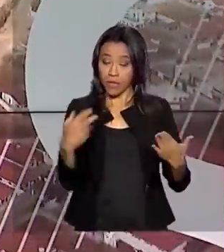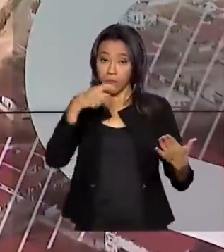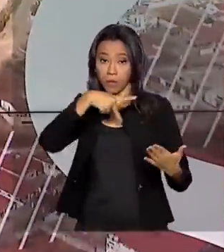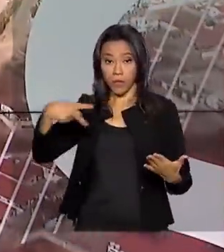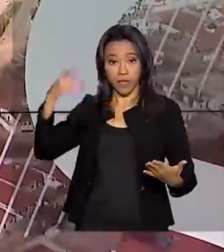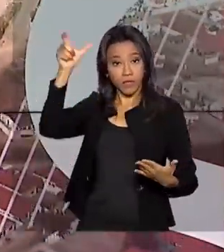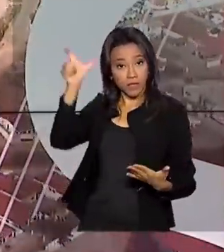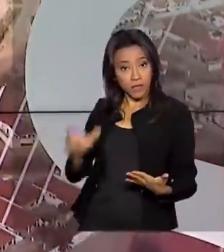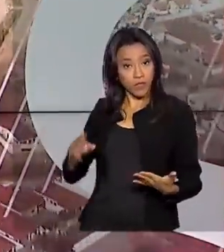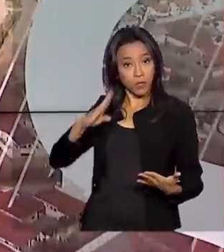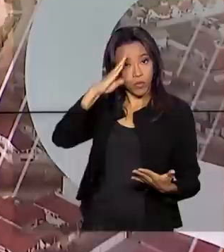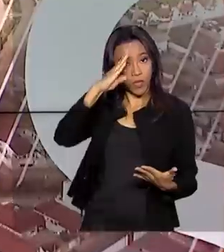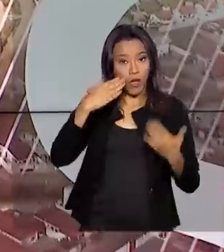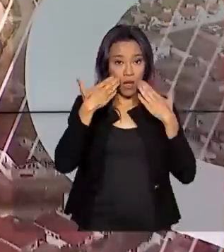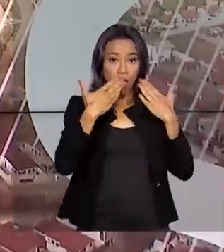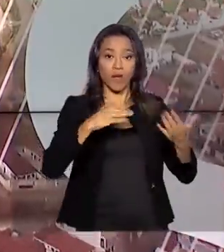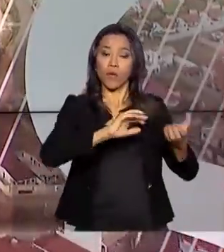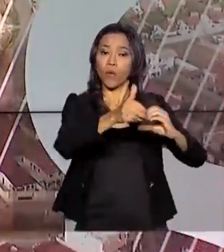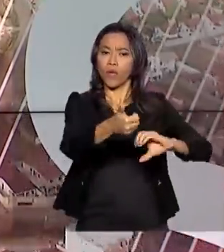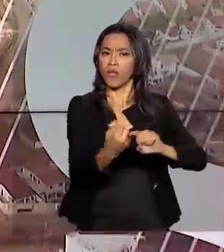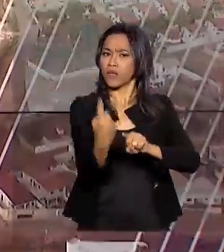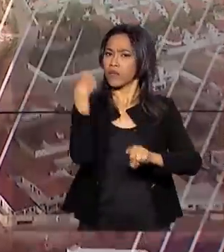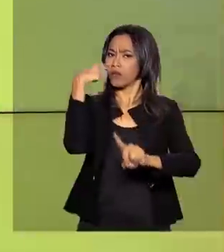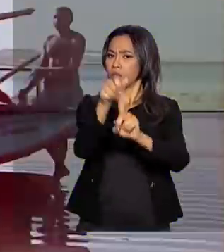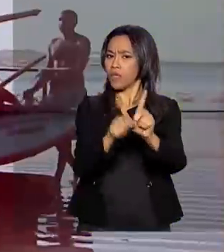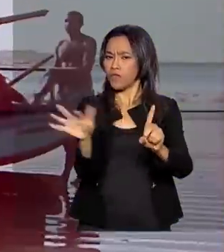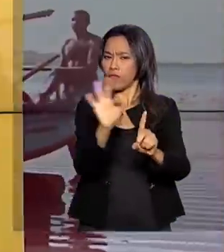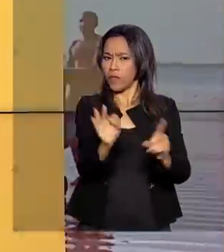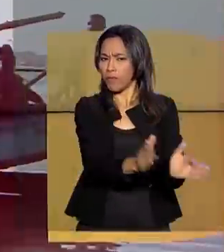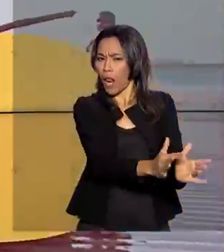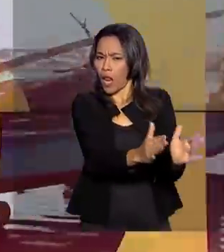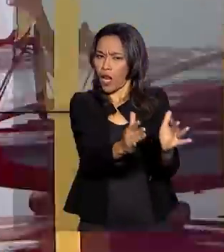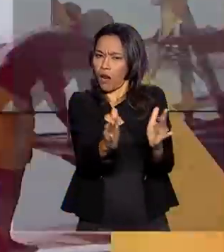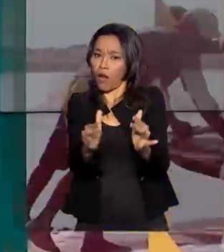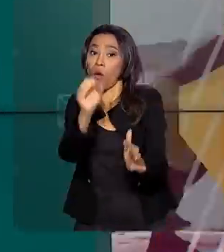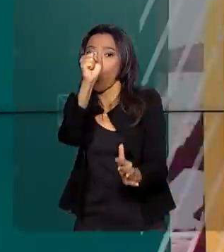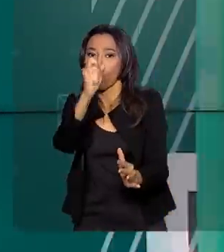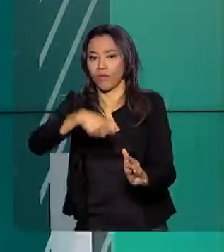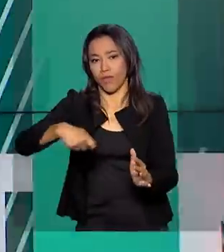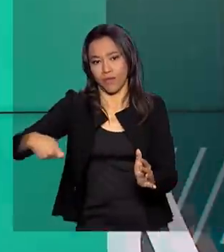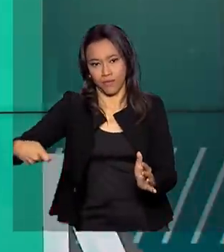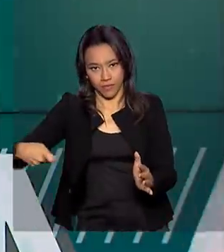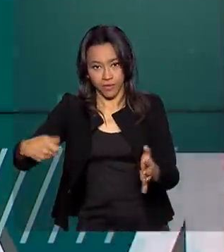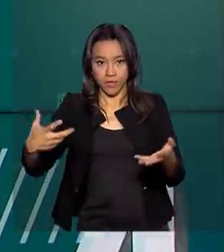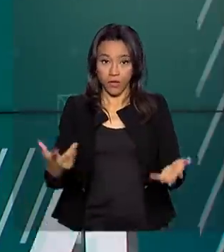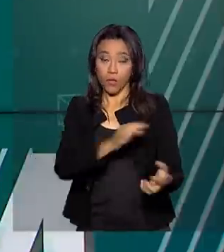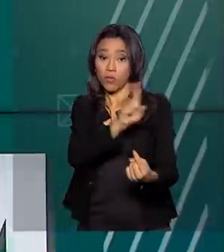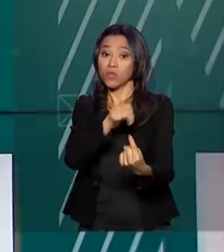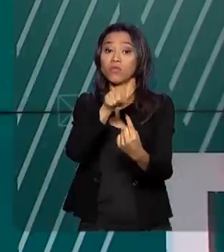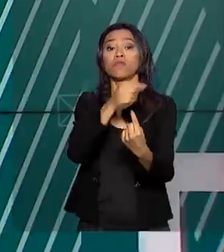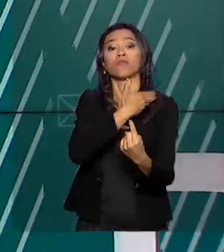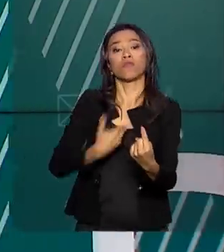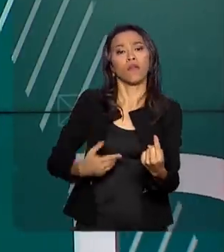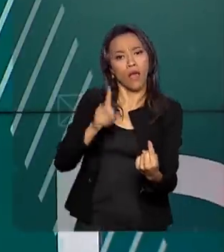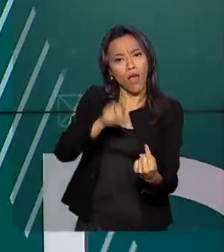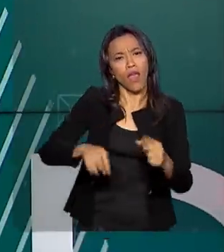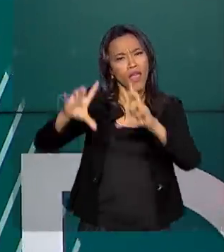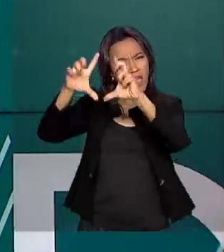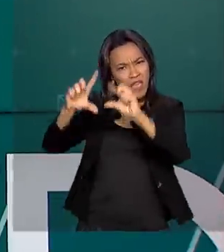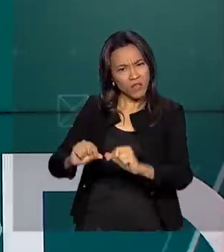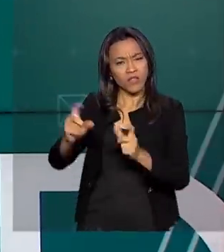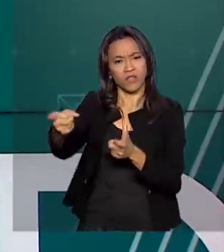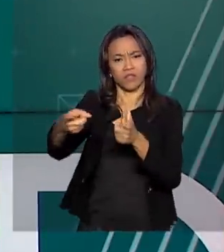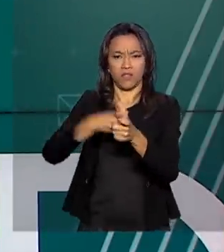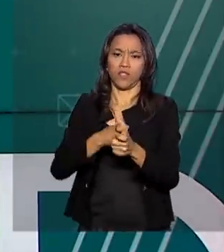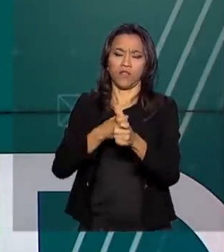Bolsonaro ao Congresso em fevereiro e tramitou durante oito meses. O objetivo, segundo o governo, é reduzir o déficit